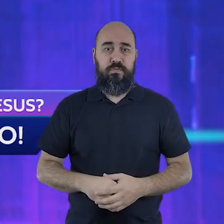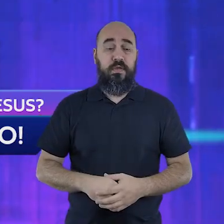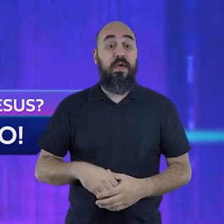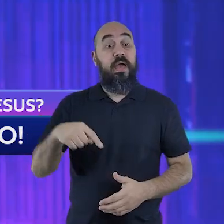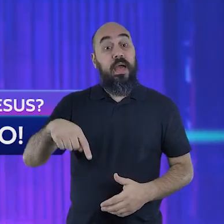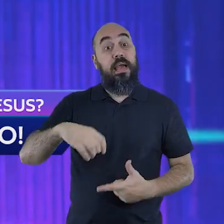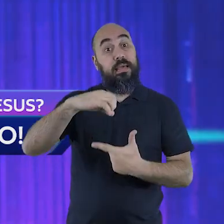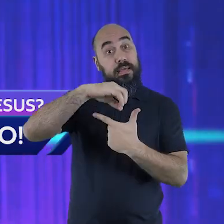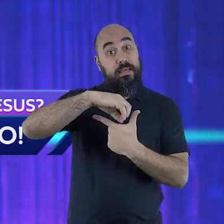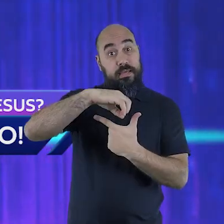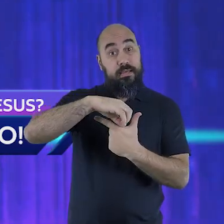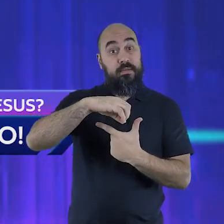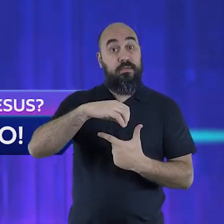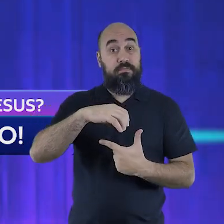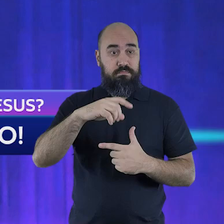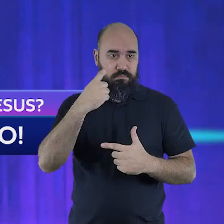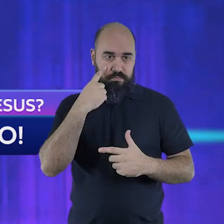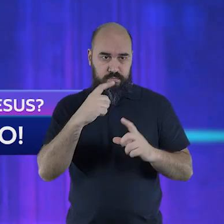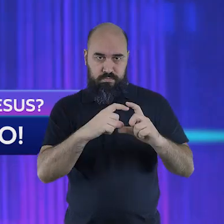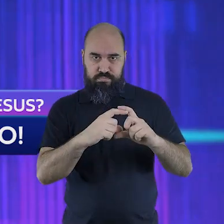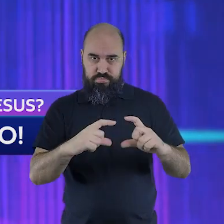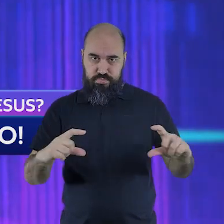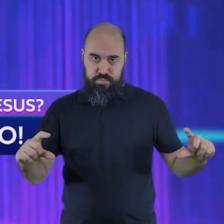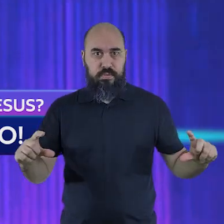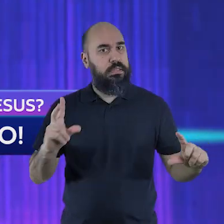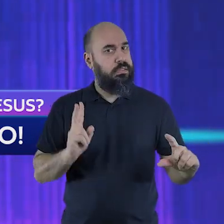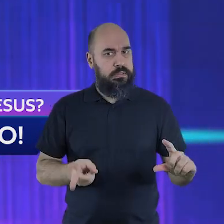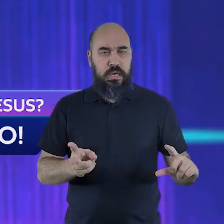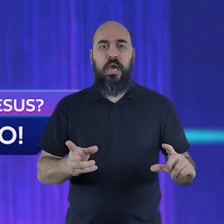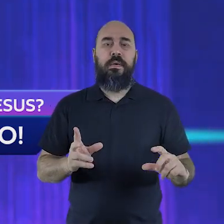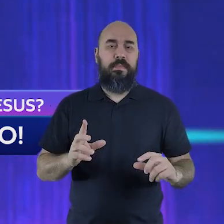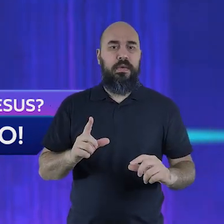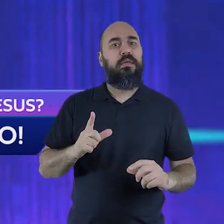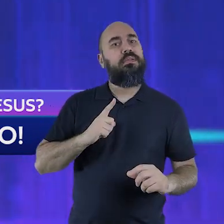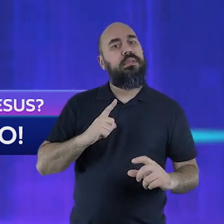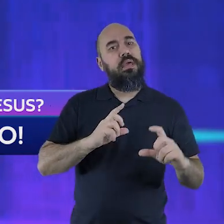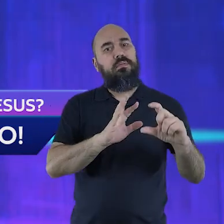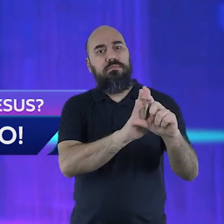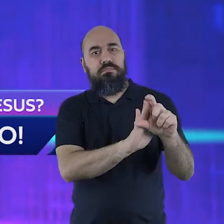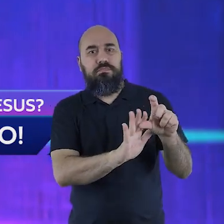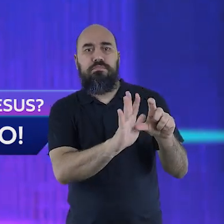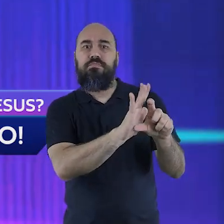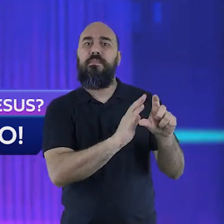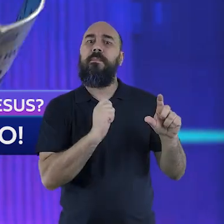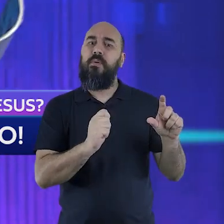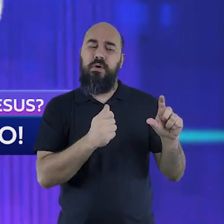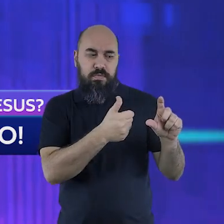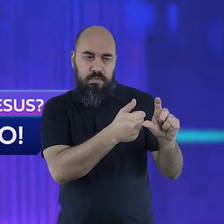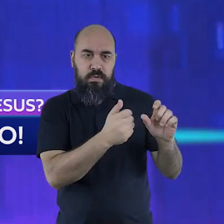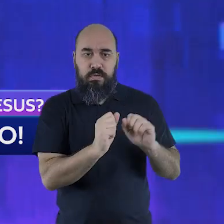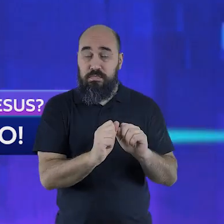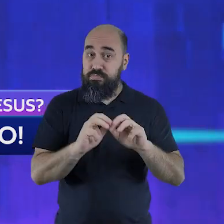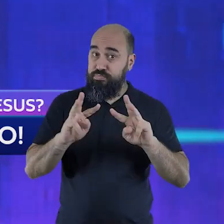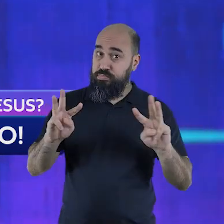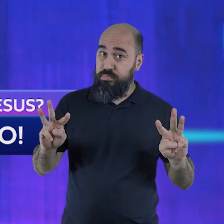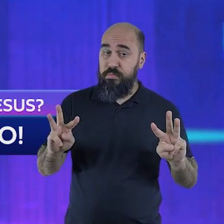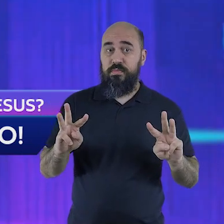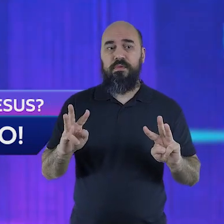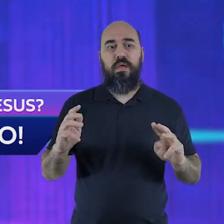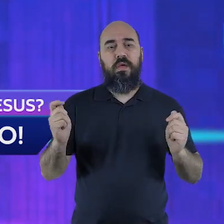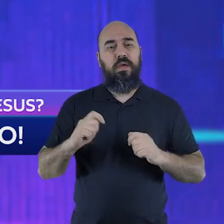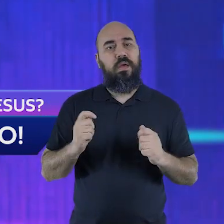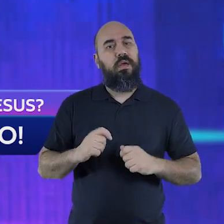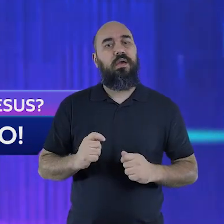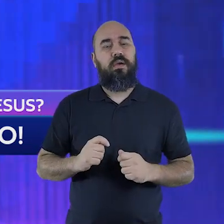Tempo está aparecendo um QR Code. Se você apontar a câmera do seu celular, você vai ser levado diretamente para o nosso site.